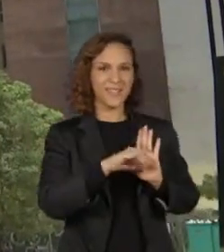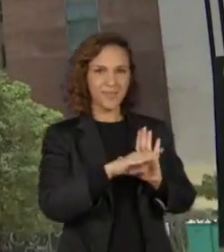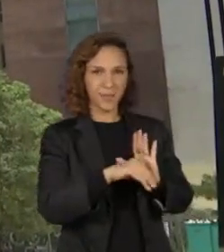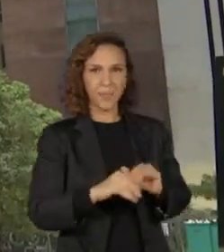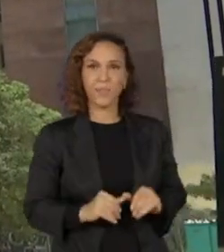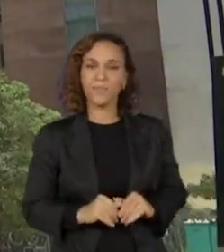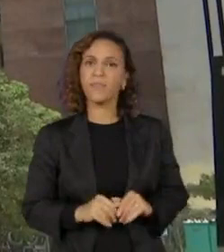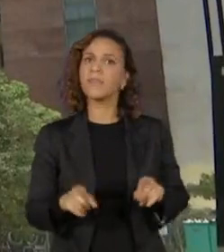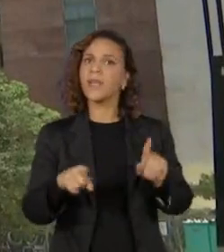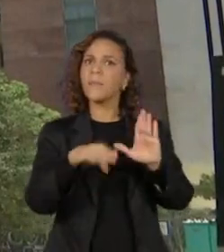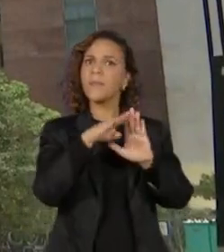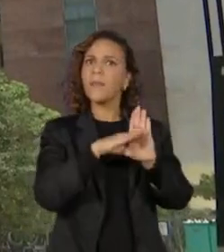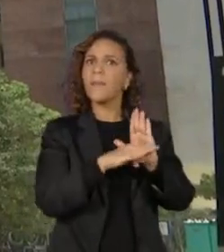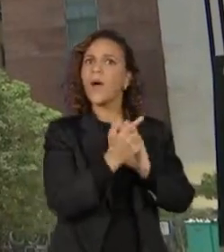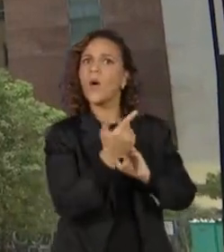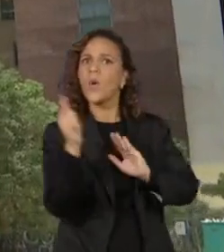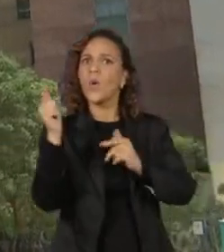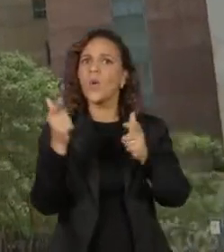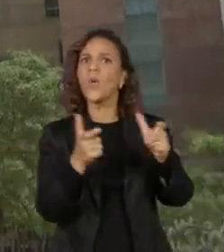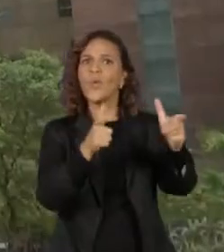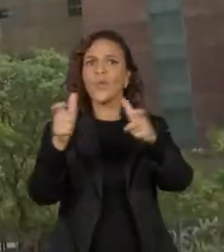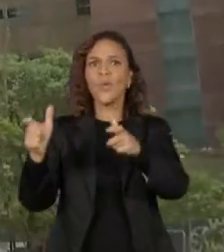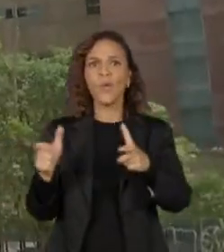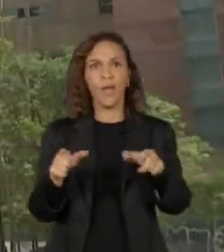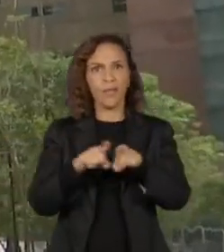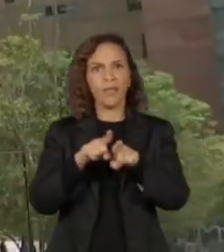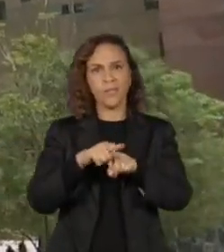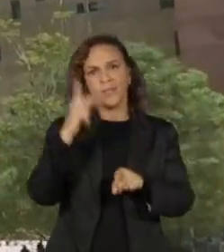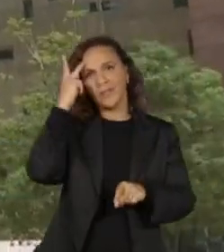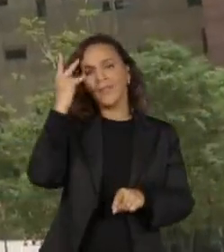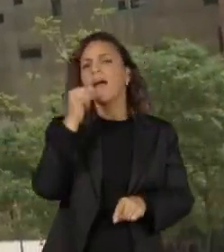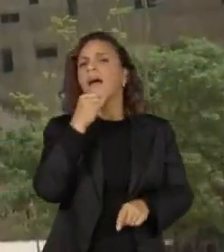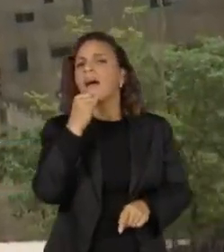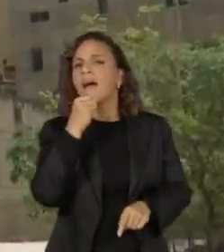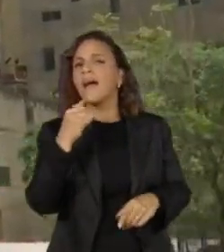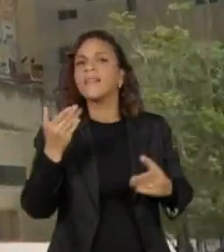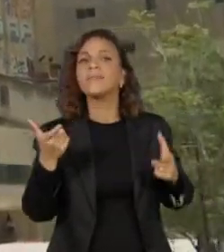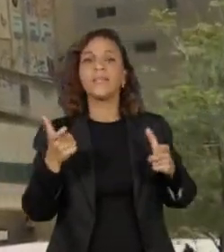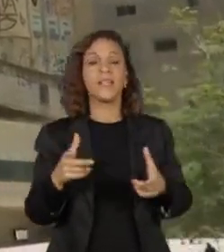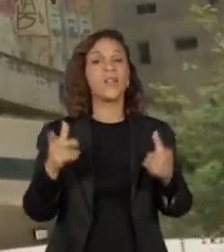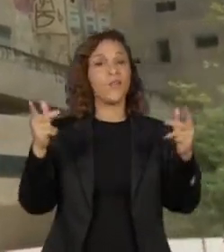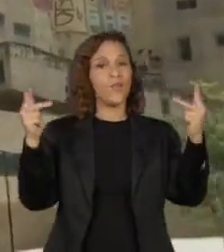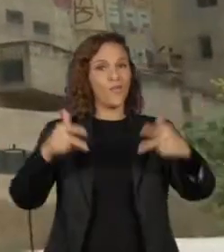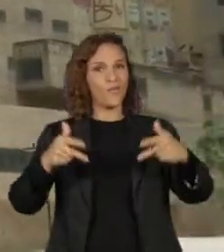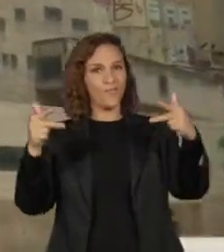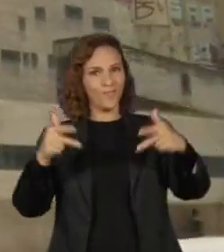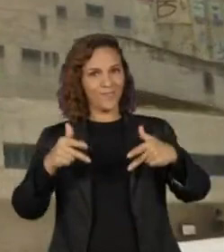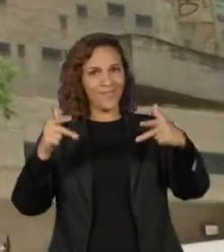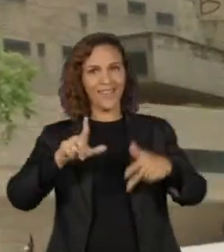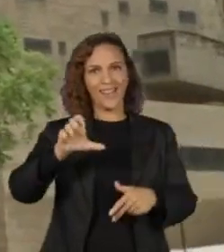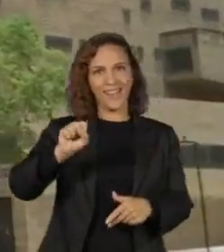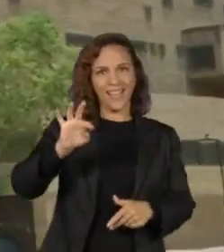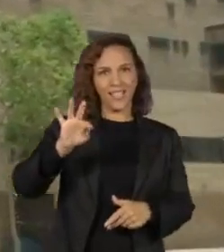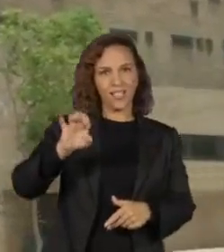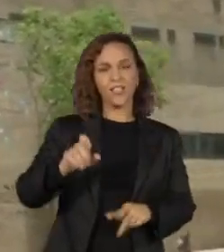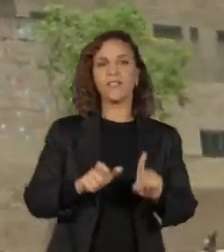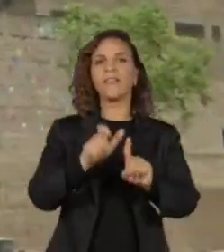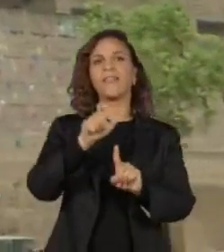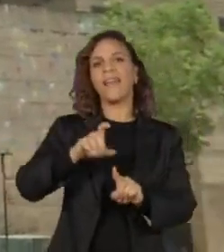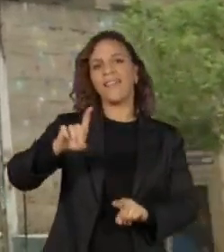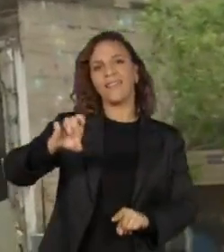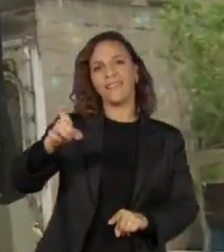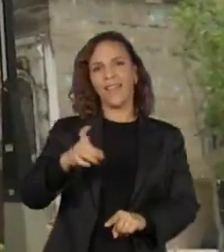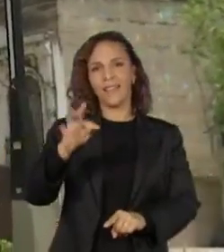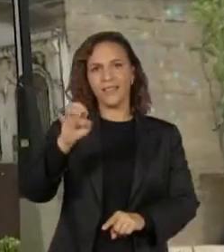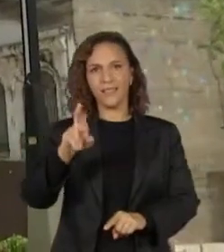Também tem programação em outros locais da cidade, como, por exemplo, na Casa de Hip Hop Leste, com o rapper Dexter, no